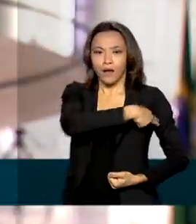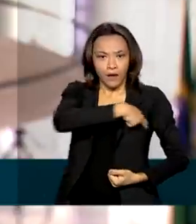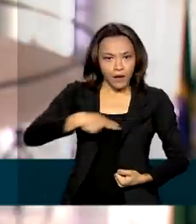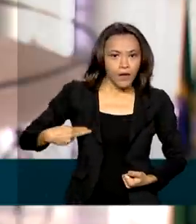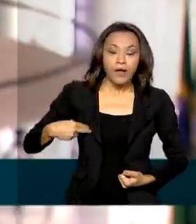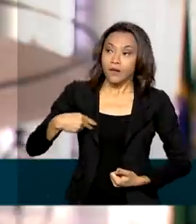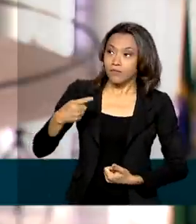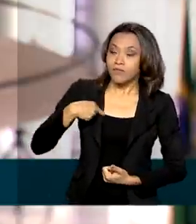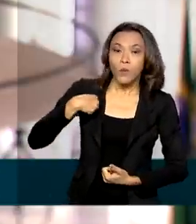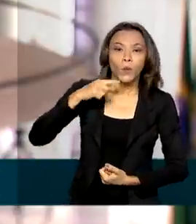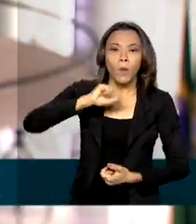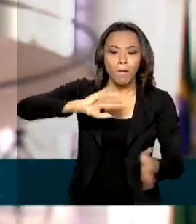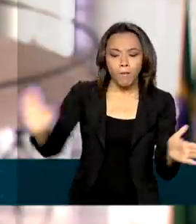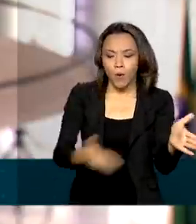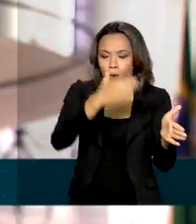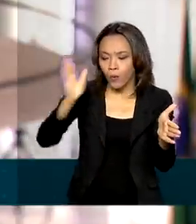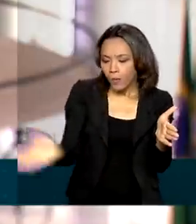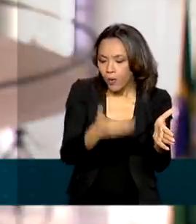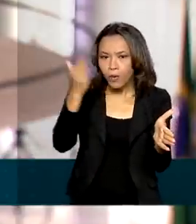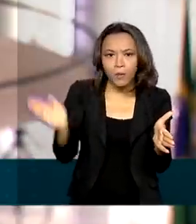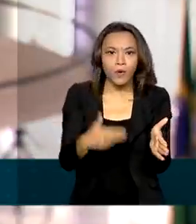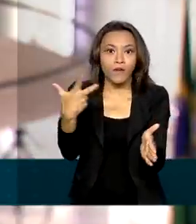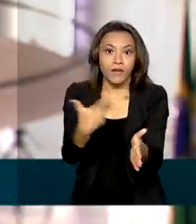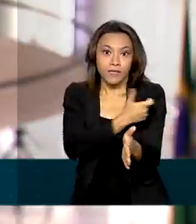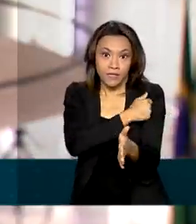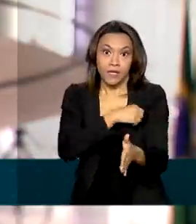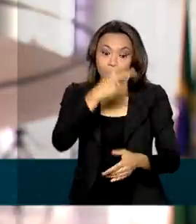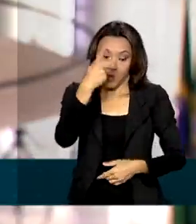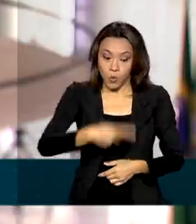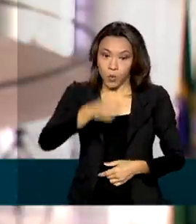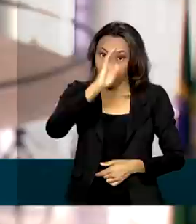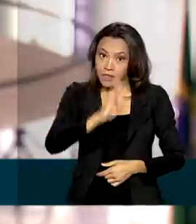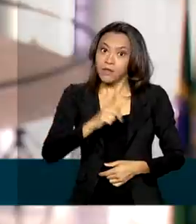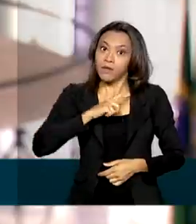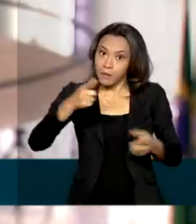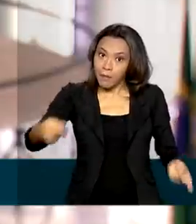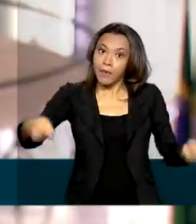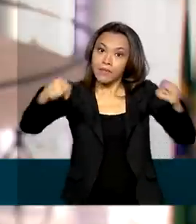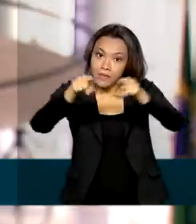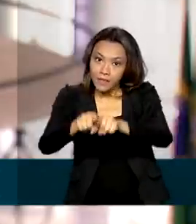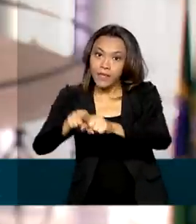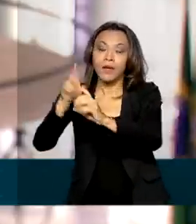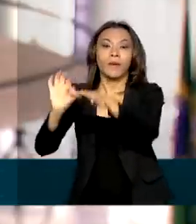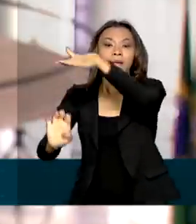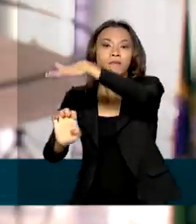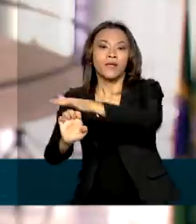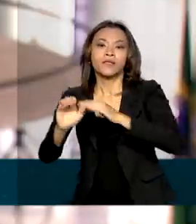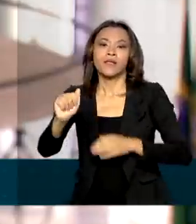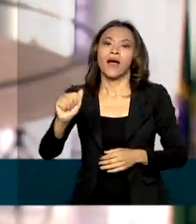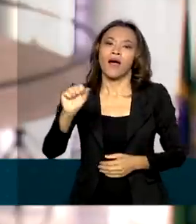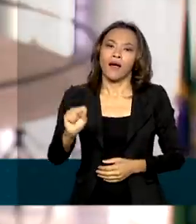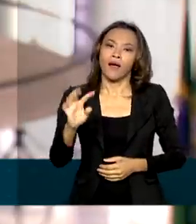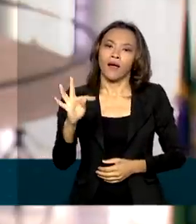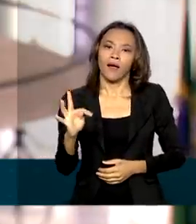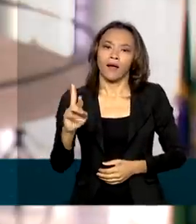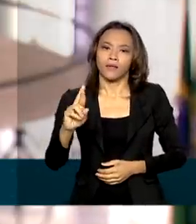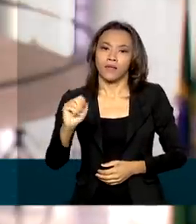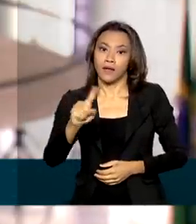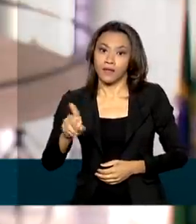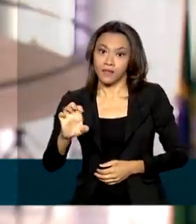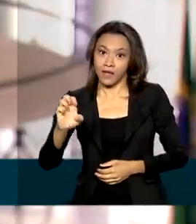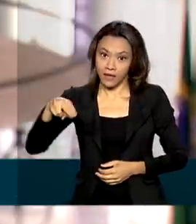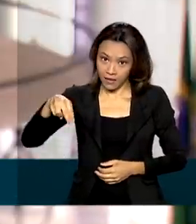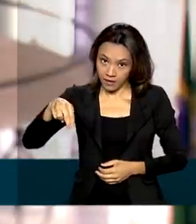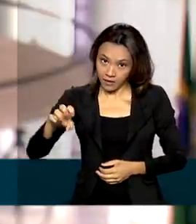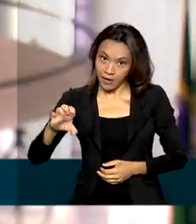vacinas. O Brasil tem uma parceria com a AstraZeneca por meio da Fiocruz para produzir vacinas que já estão sendo aplicadas no